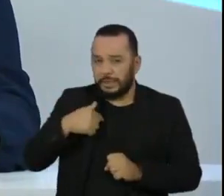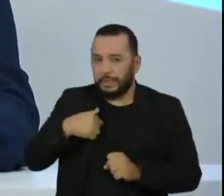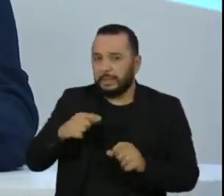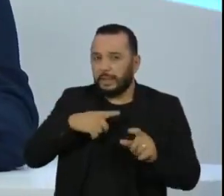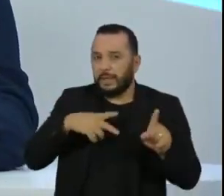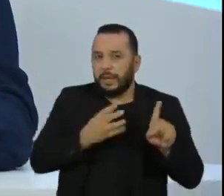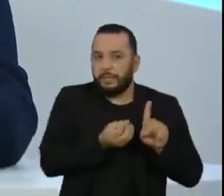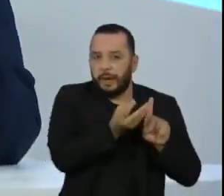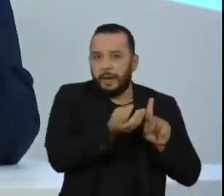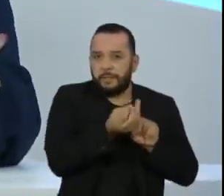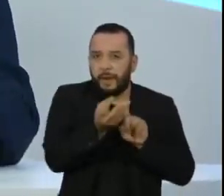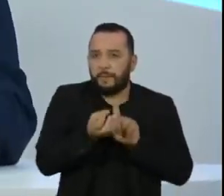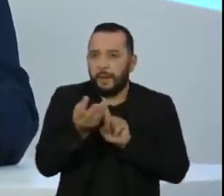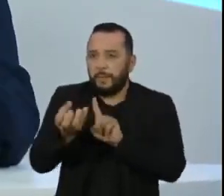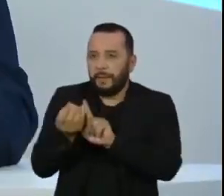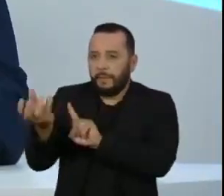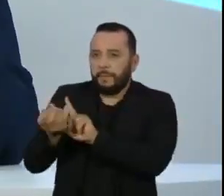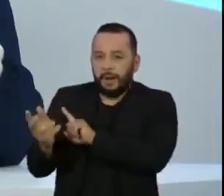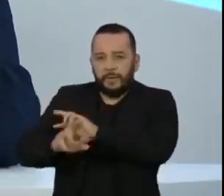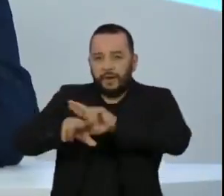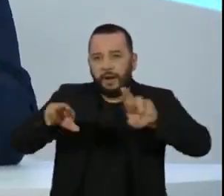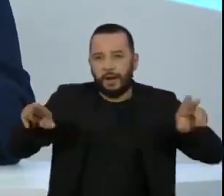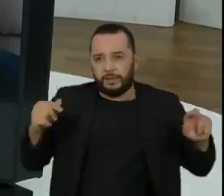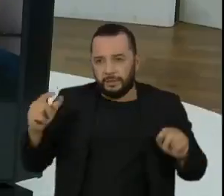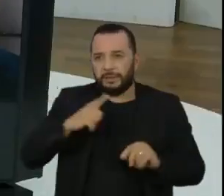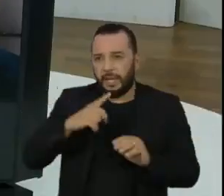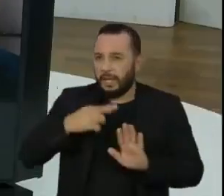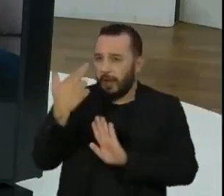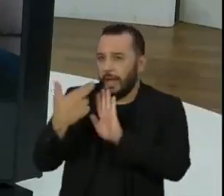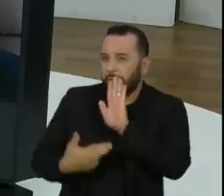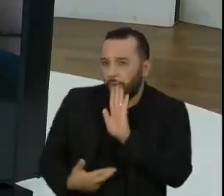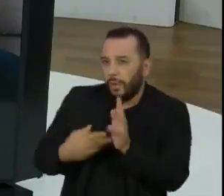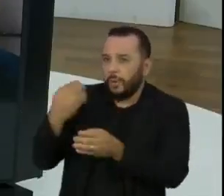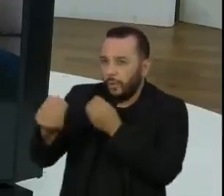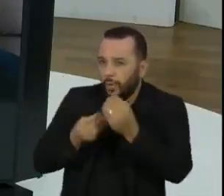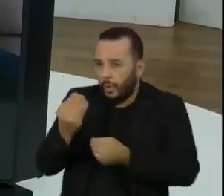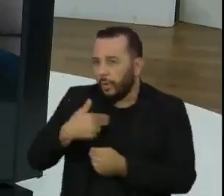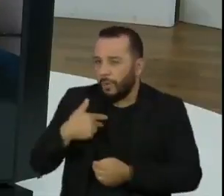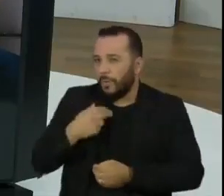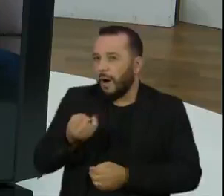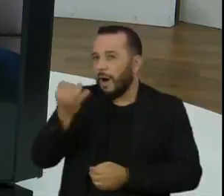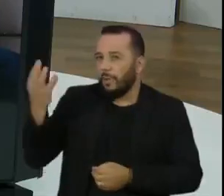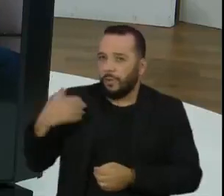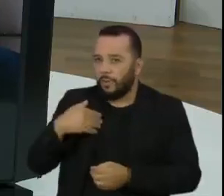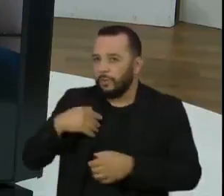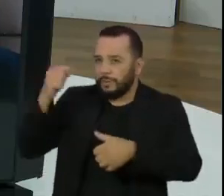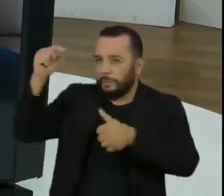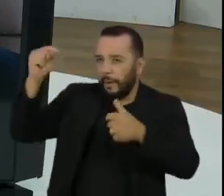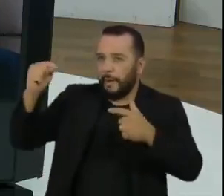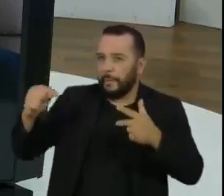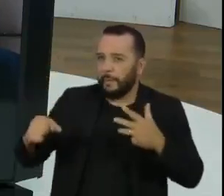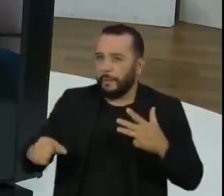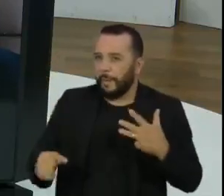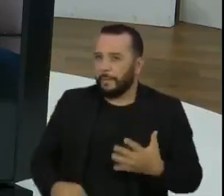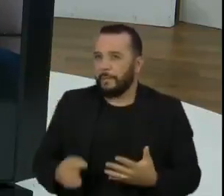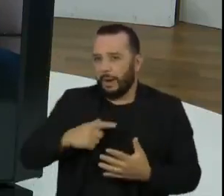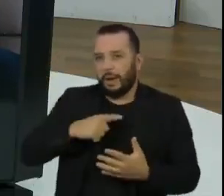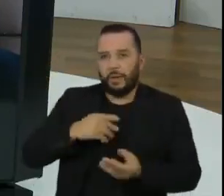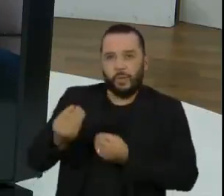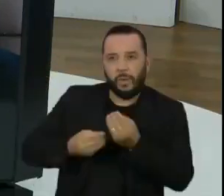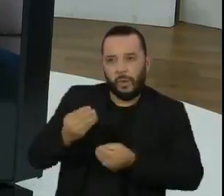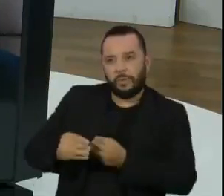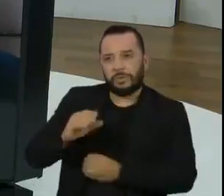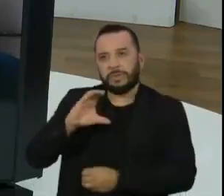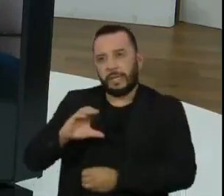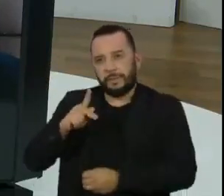depoimentos já tenha um relatório preliminar, com alguns apontamentos sobre conclusões da CPI?